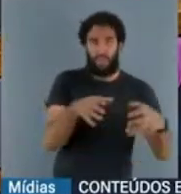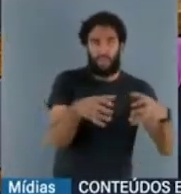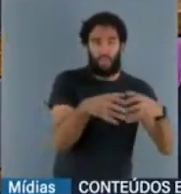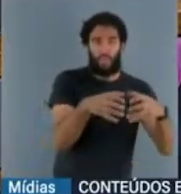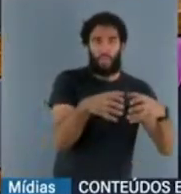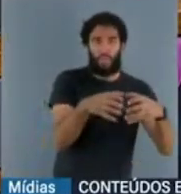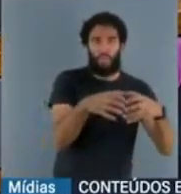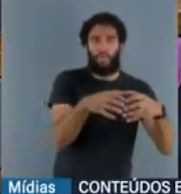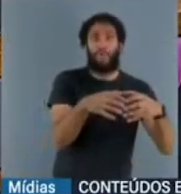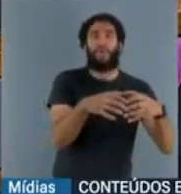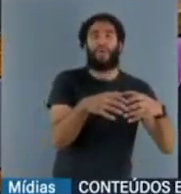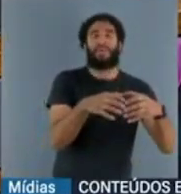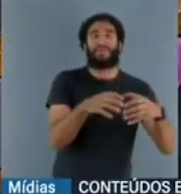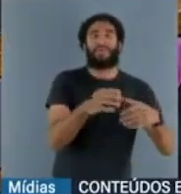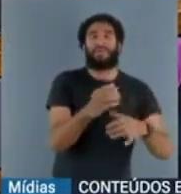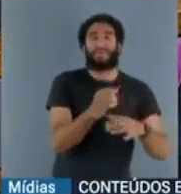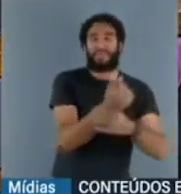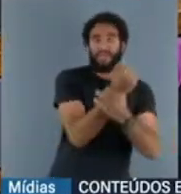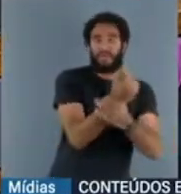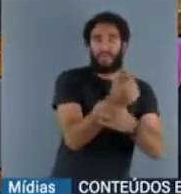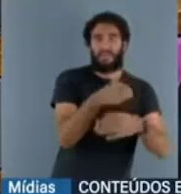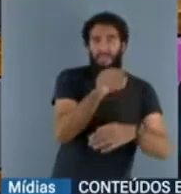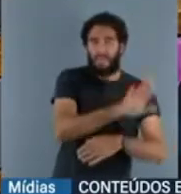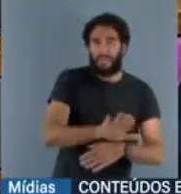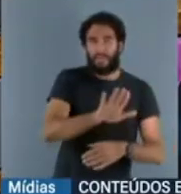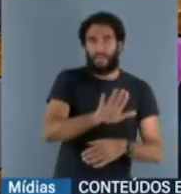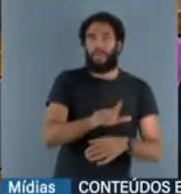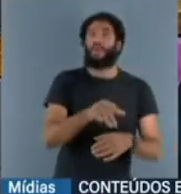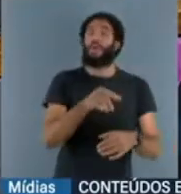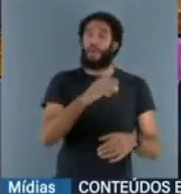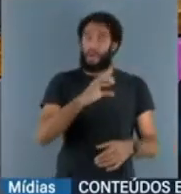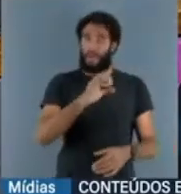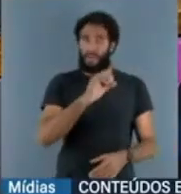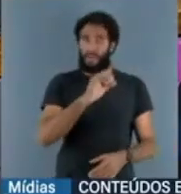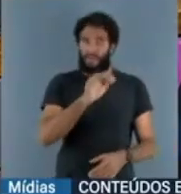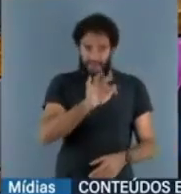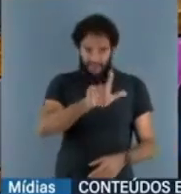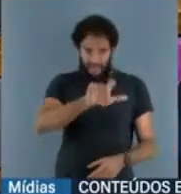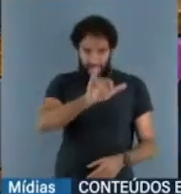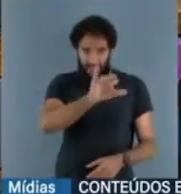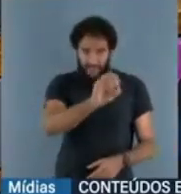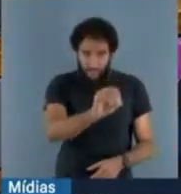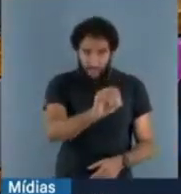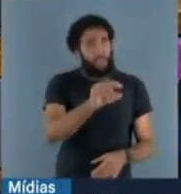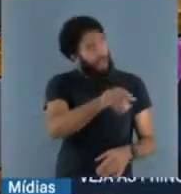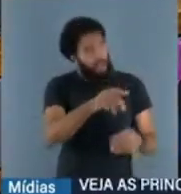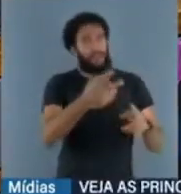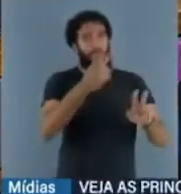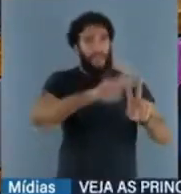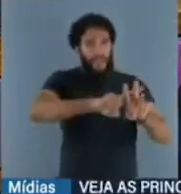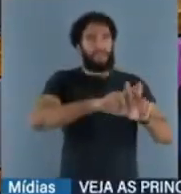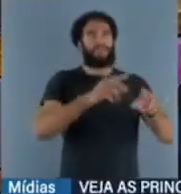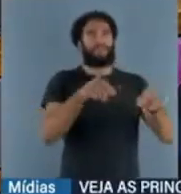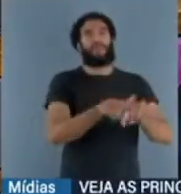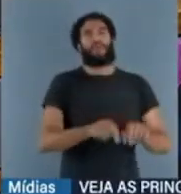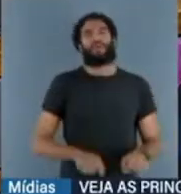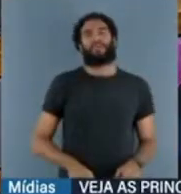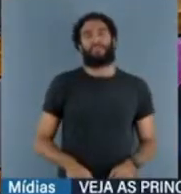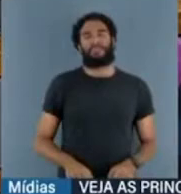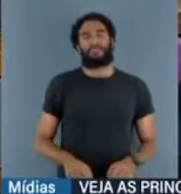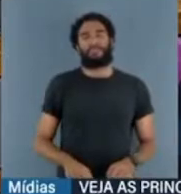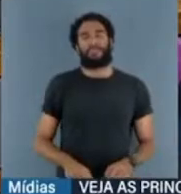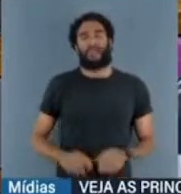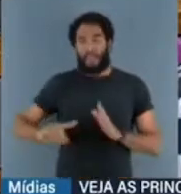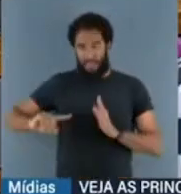Era isso que estava claro aqui do senhor Flávio Silveira, que está preso também. Todo mundo preso nesse comando. E não é por acaso. A denúncia da